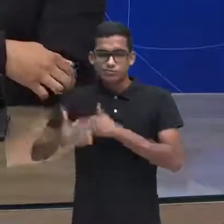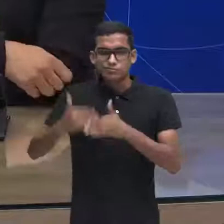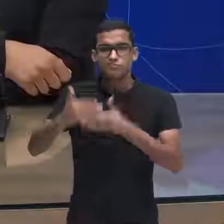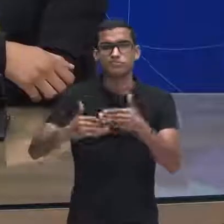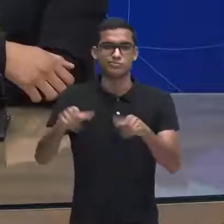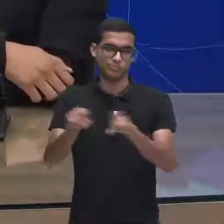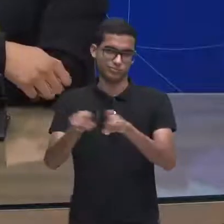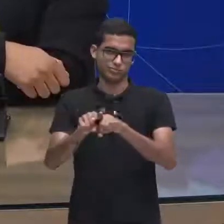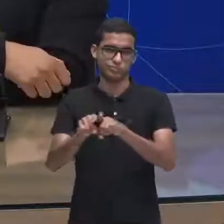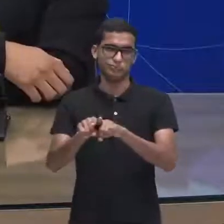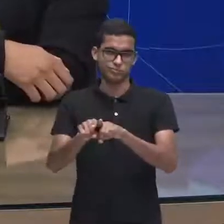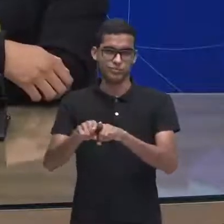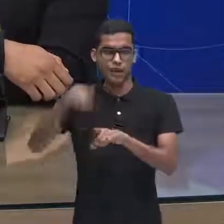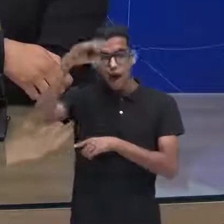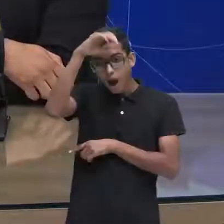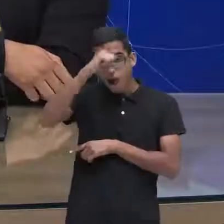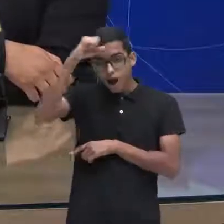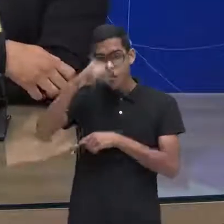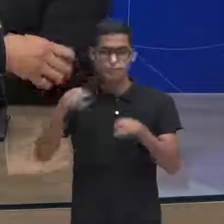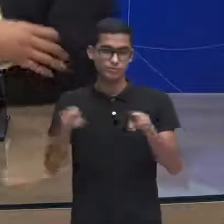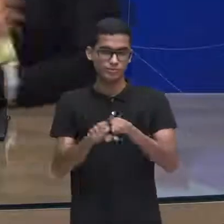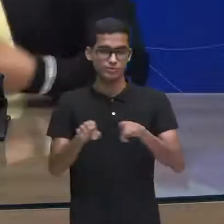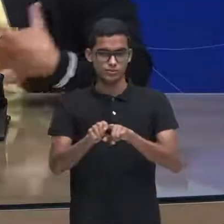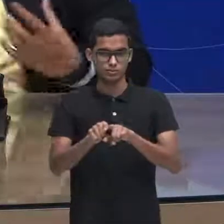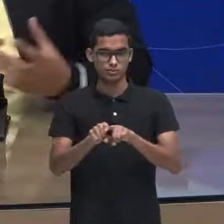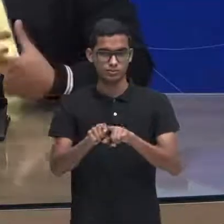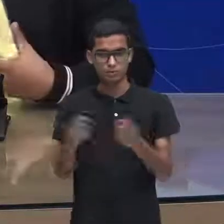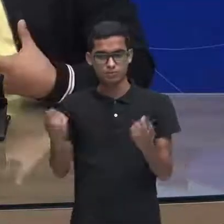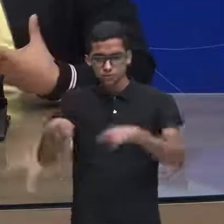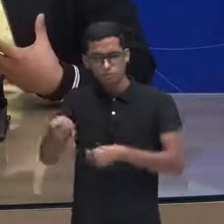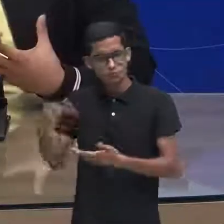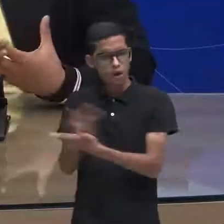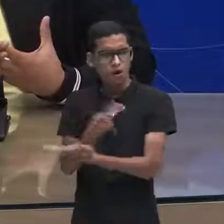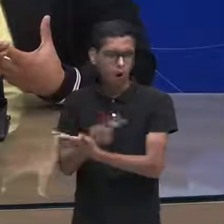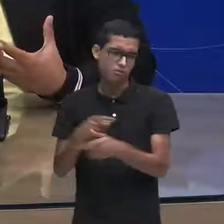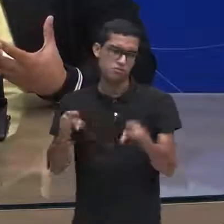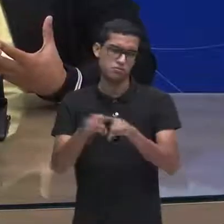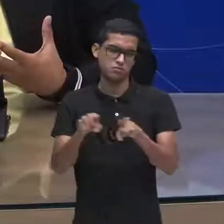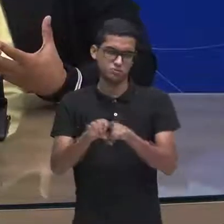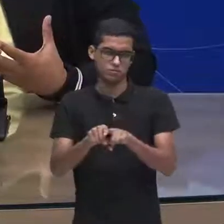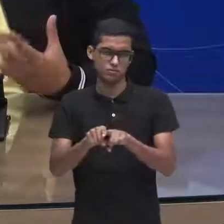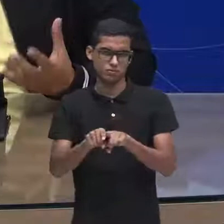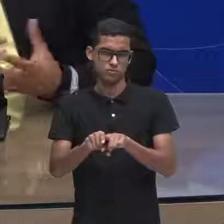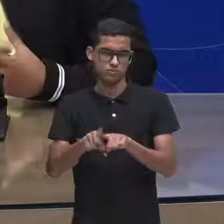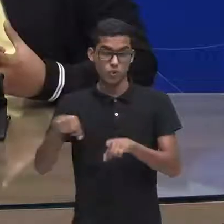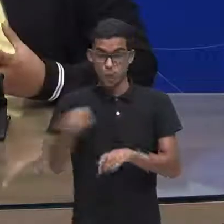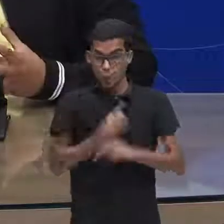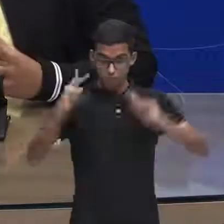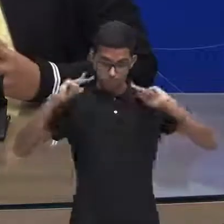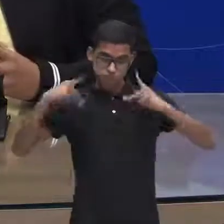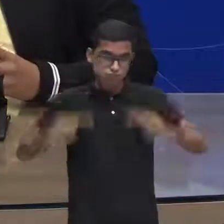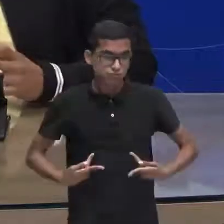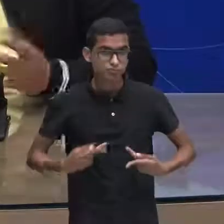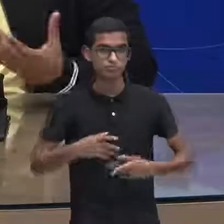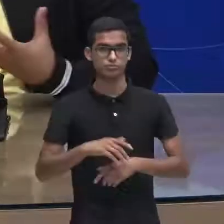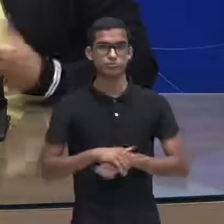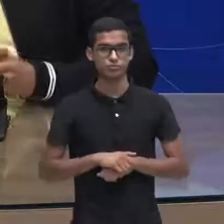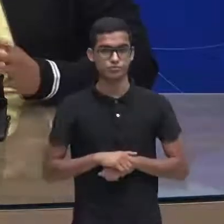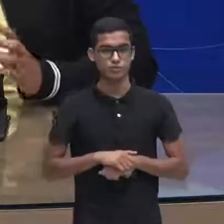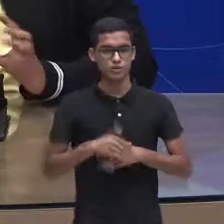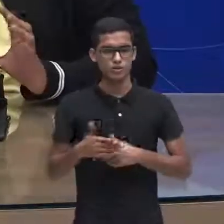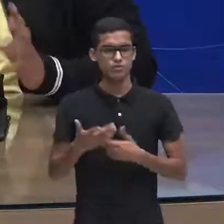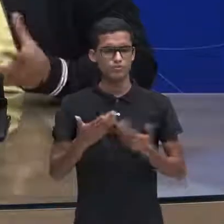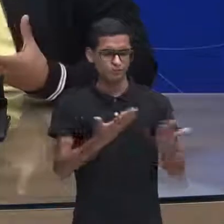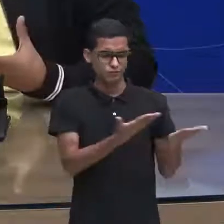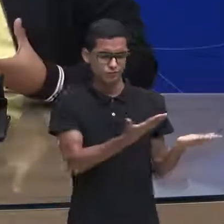outro também tem esse espaço de errar, e aí tu estava te falando sobre esse aspecto da adolescência e eu estava